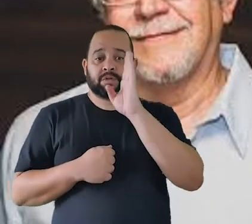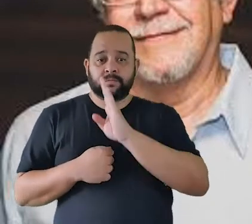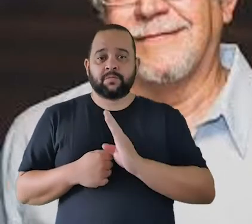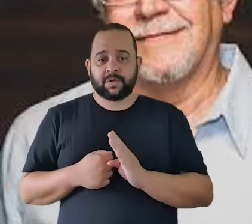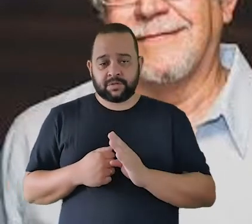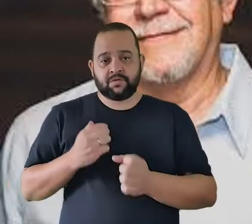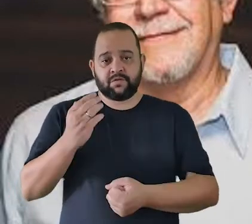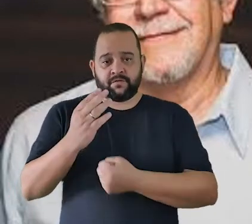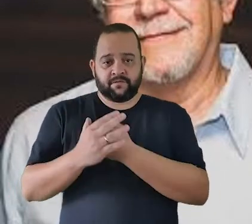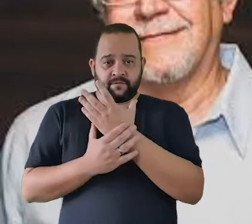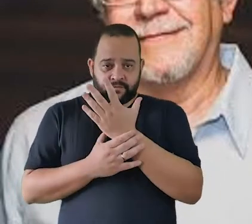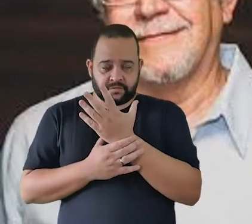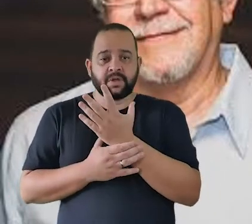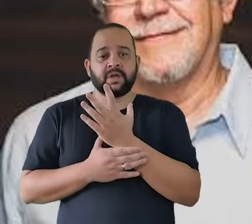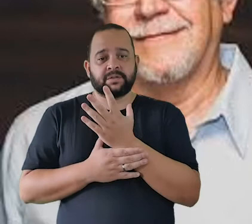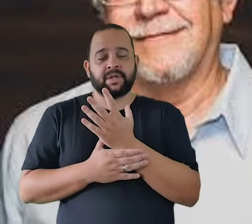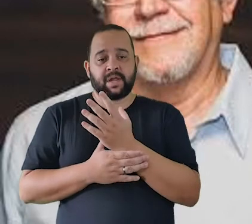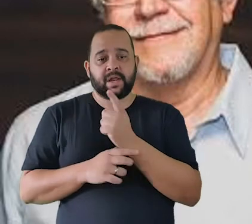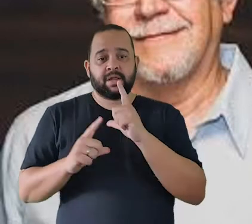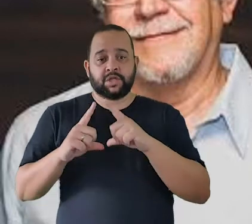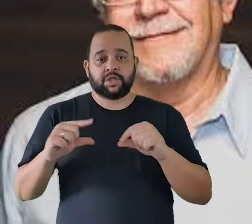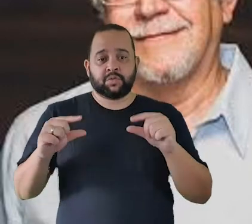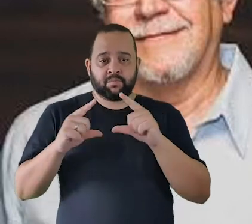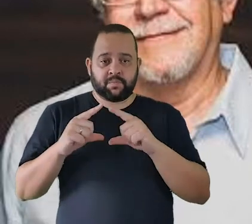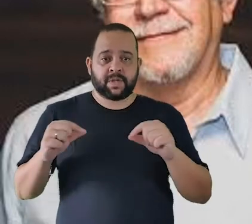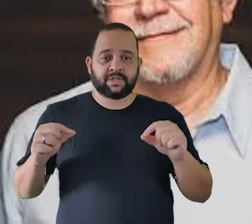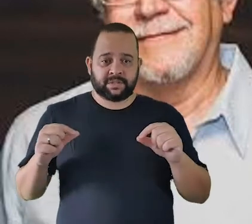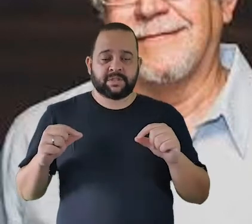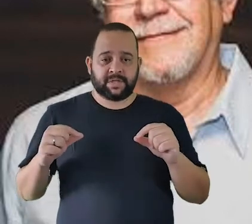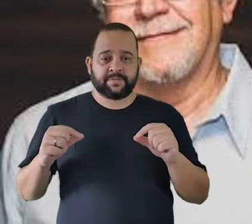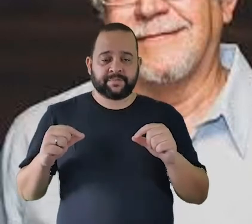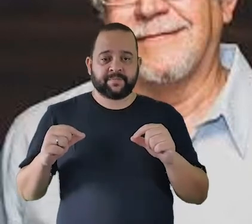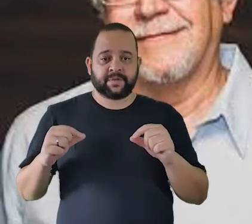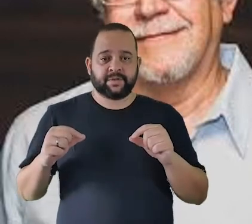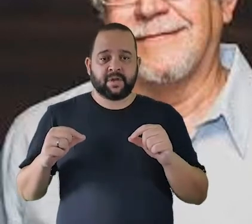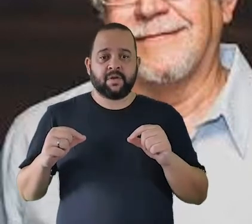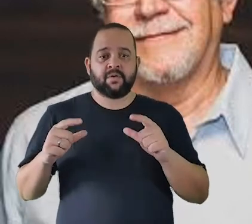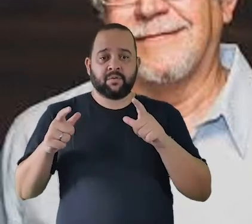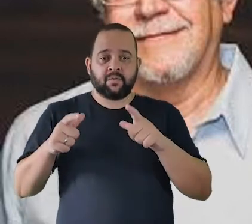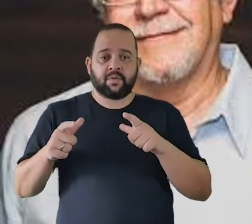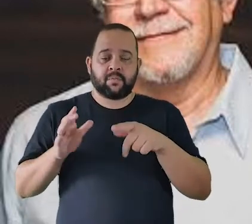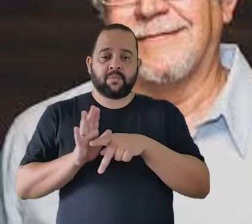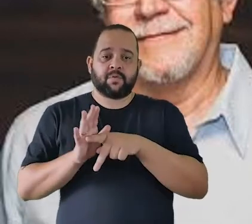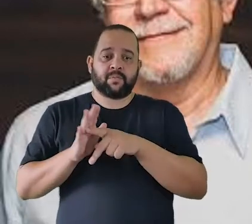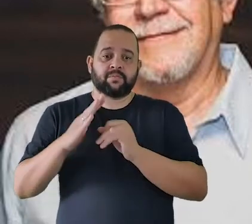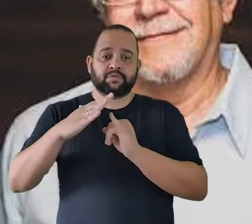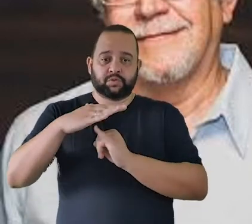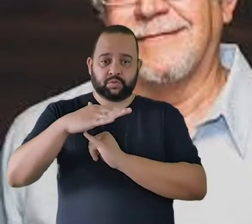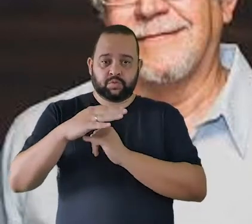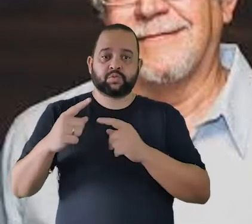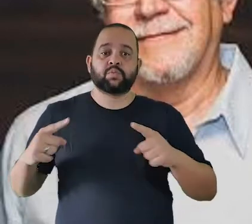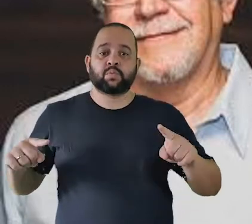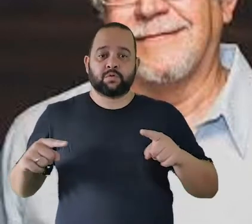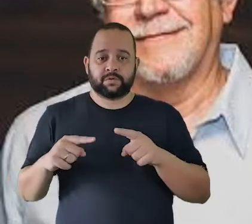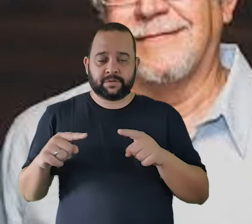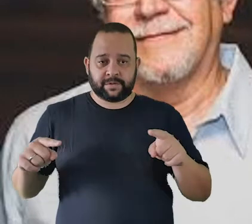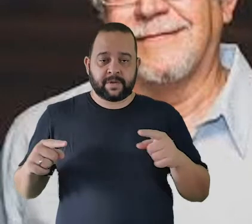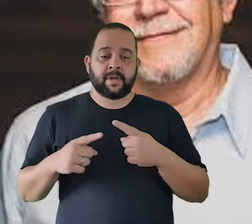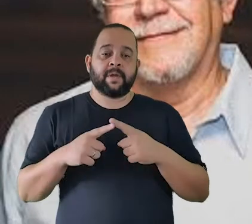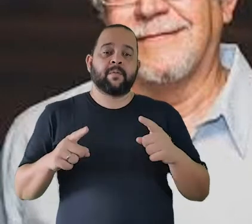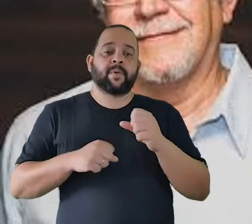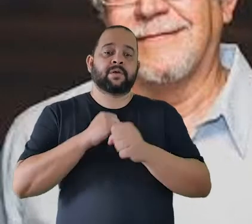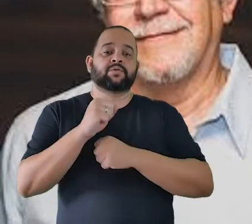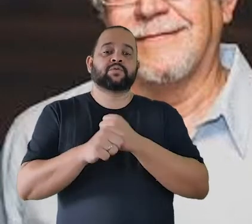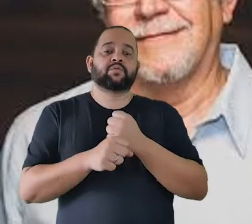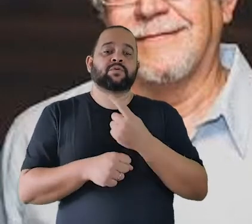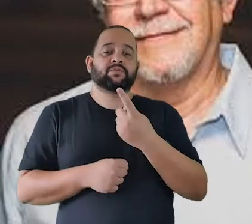Universidade de Brasília junto com outros músicos e ele é empossado diretor só que logo em seguida em 1965 ele se